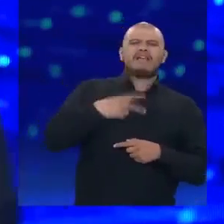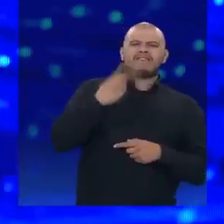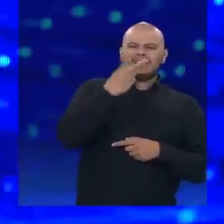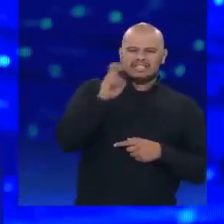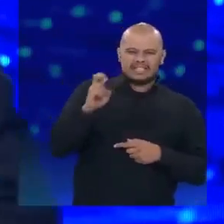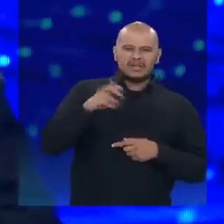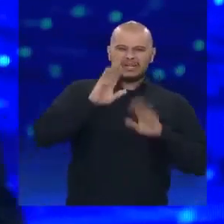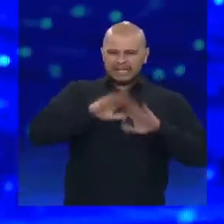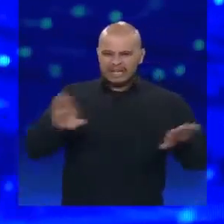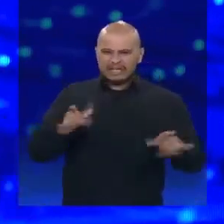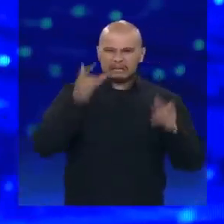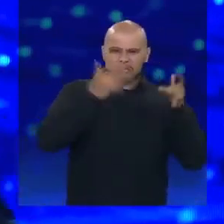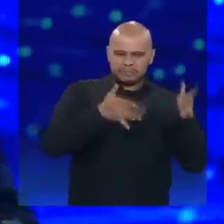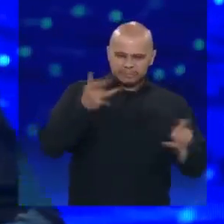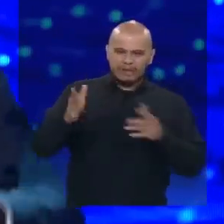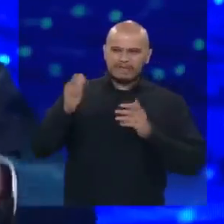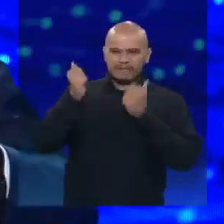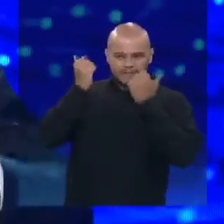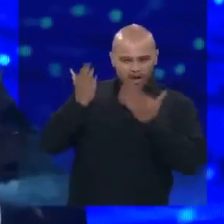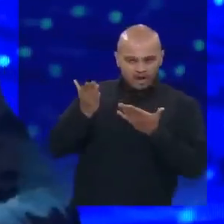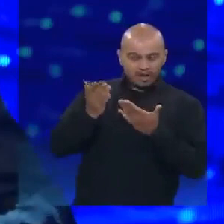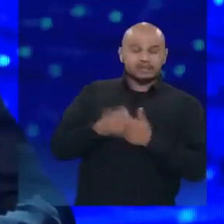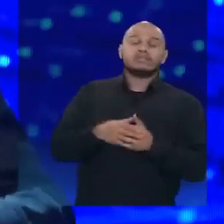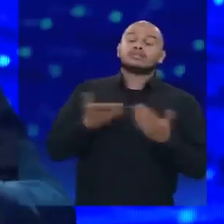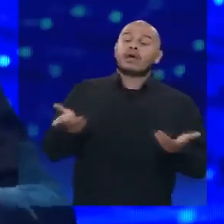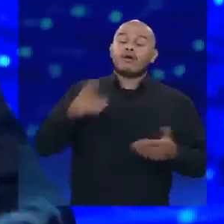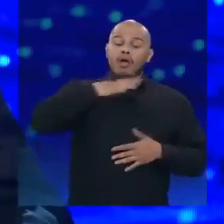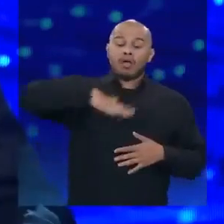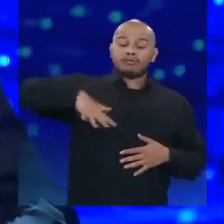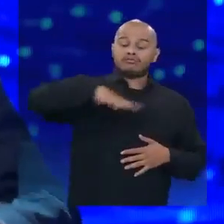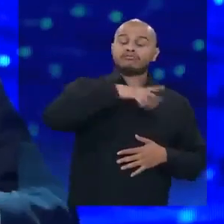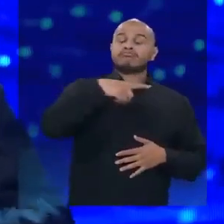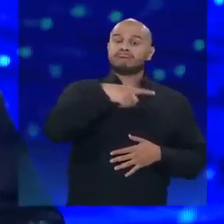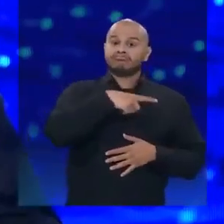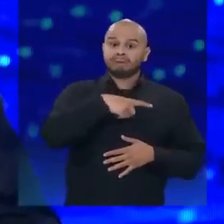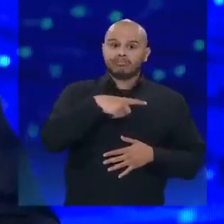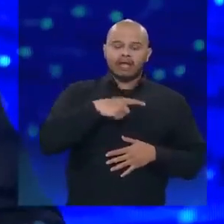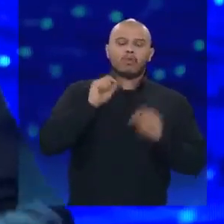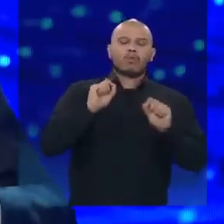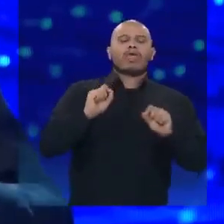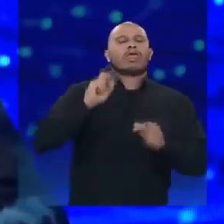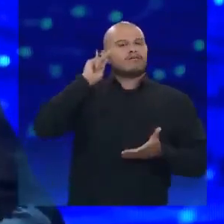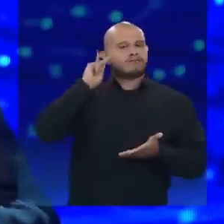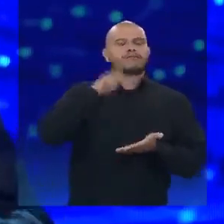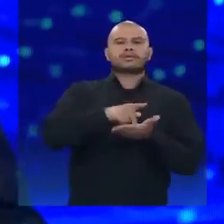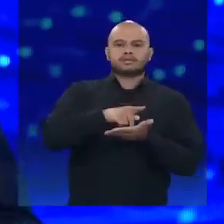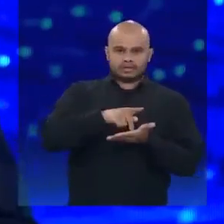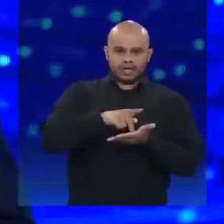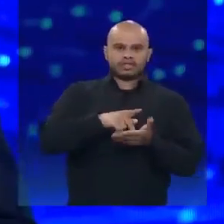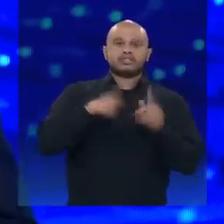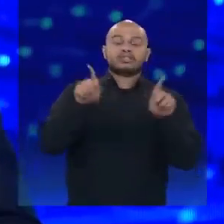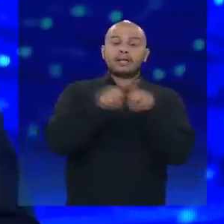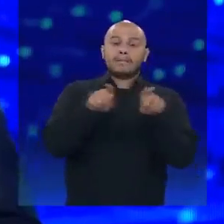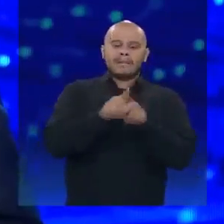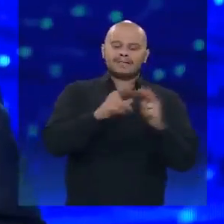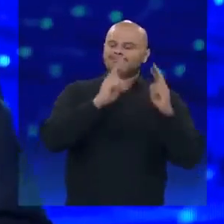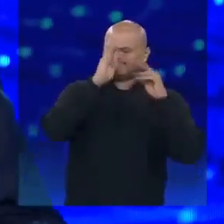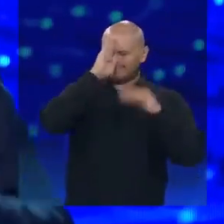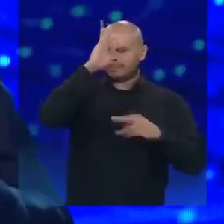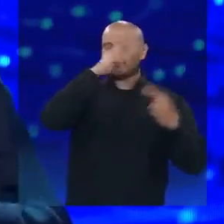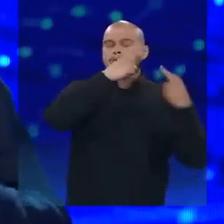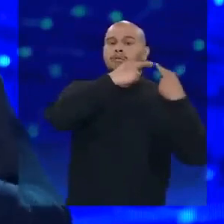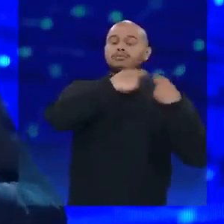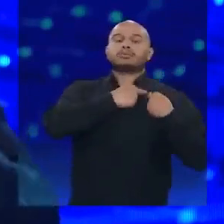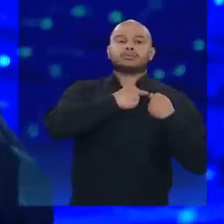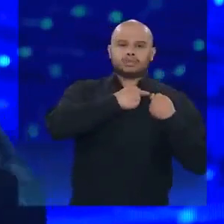E falou isso rindo lá fora do Brasil? Ou seja, nós temos ao nosso lado a verdade e a responsabilidade.